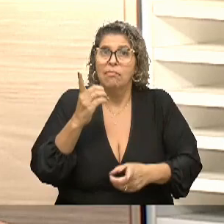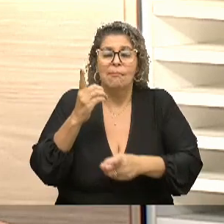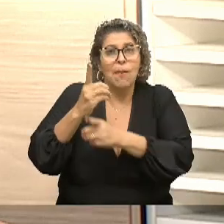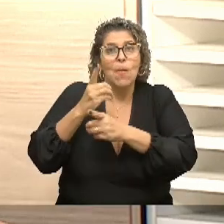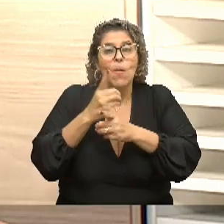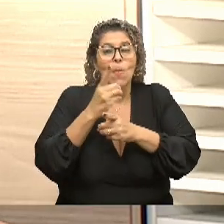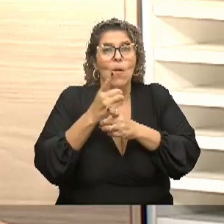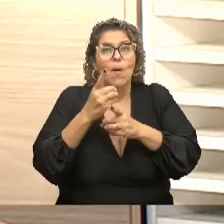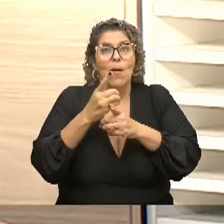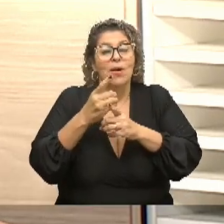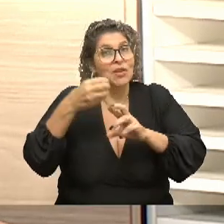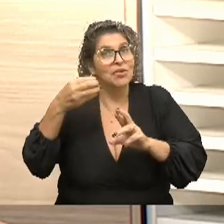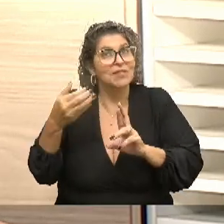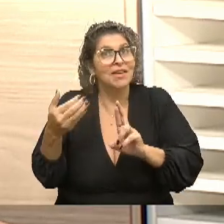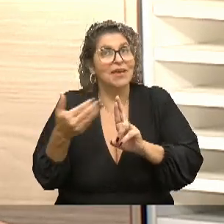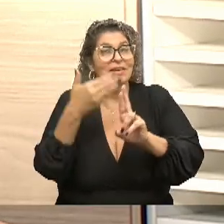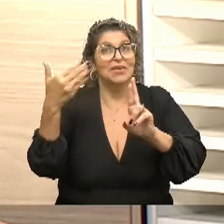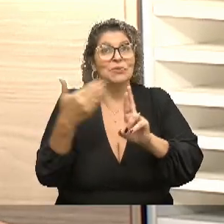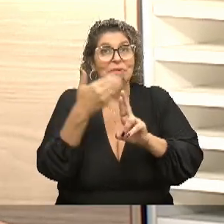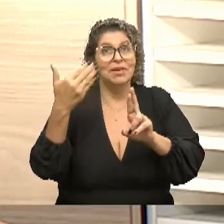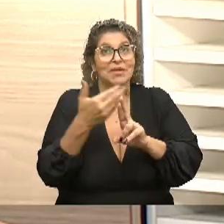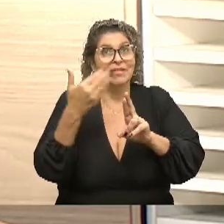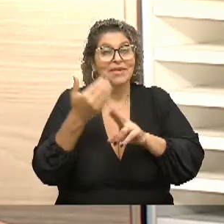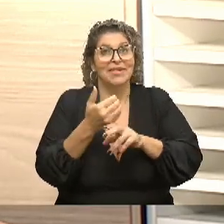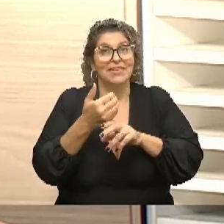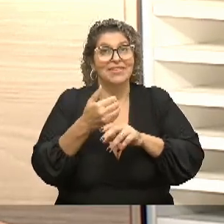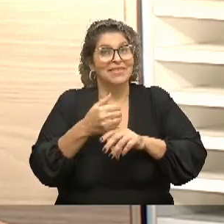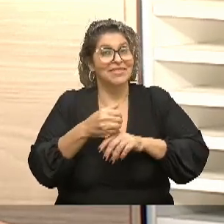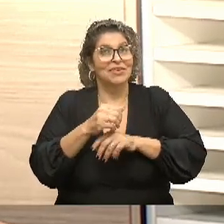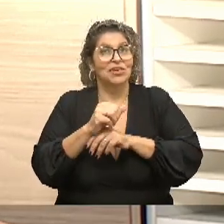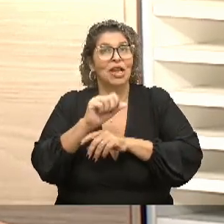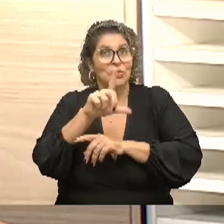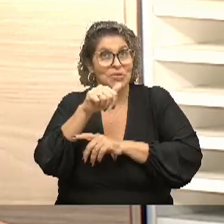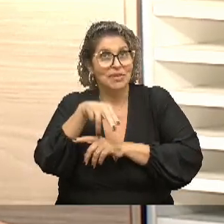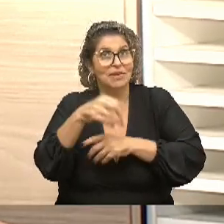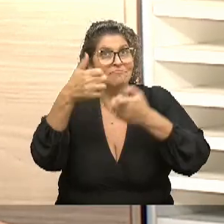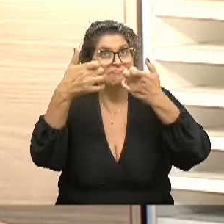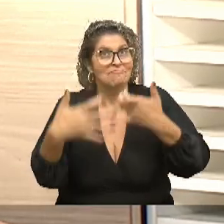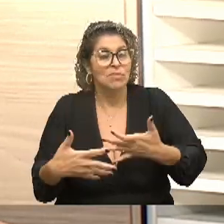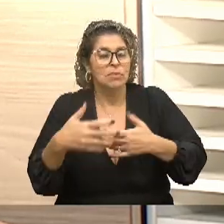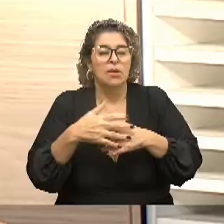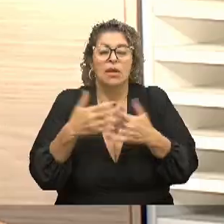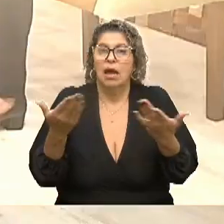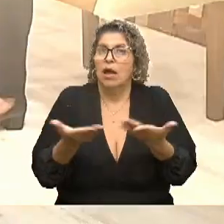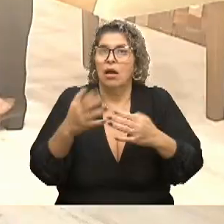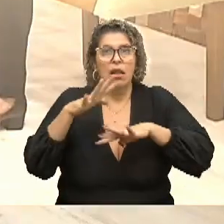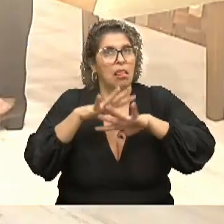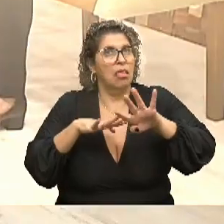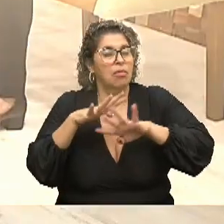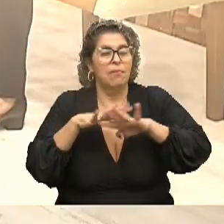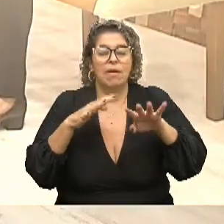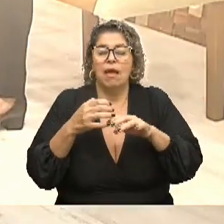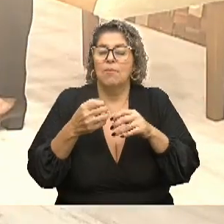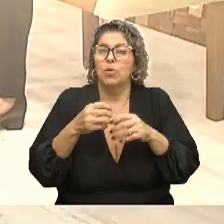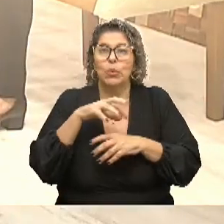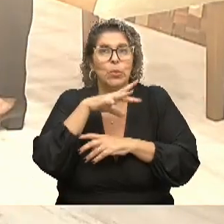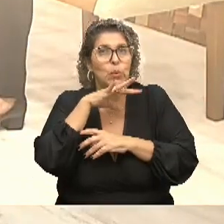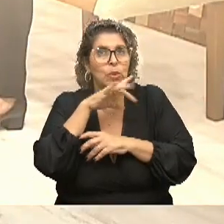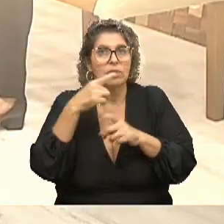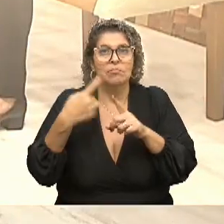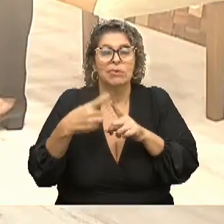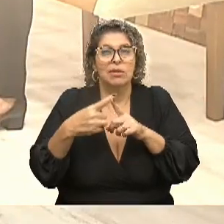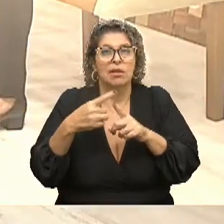disso que a Luciana fala. A nossa rede ainda é muito precária. O diagnóstico ainda é tardio, o que não